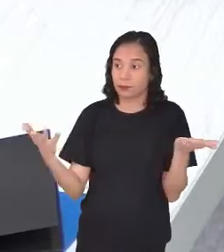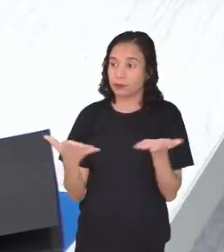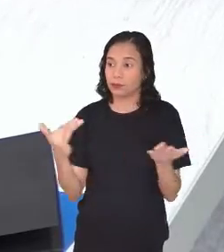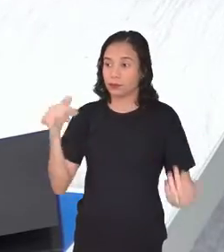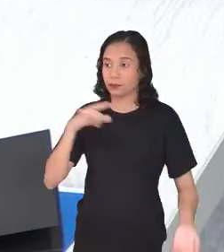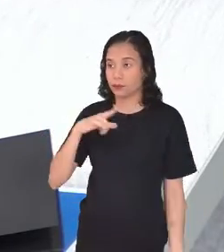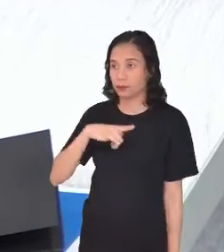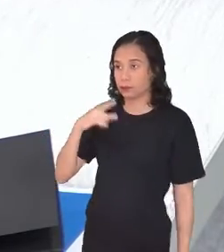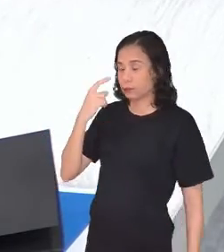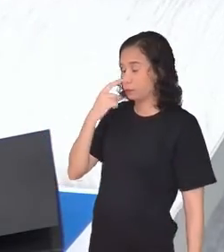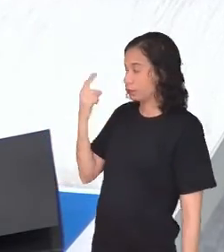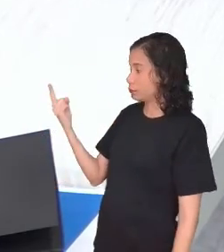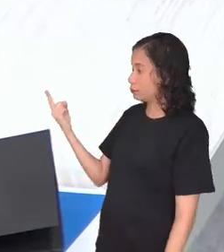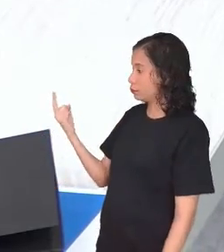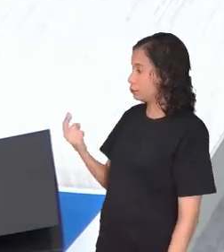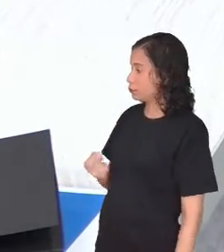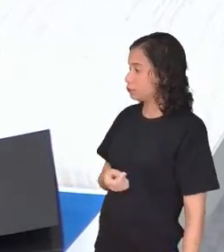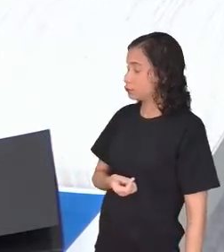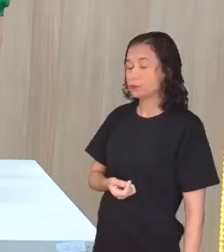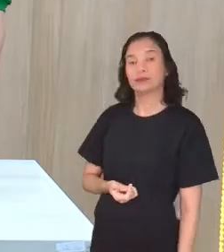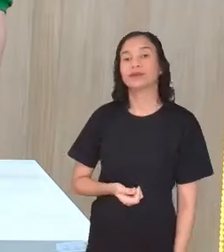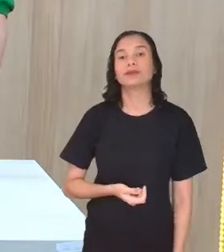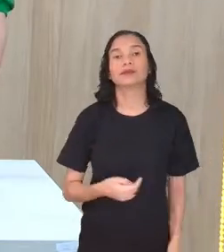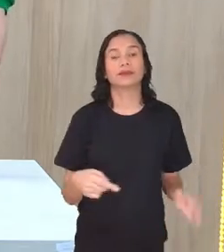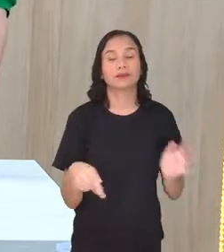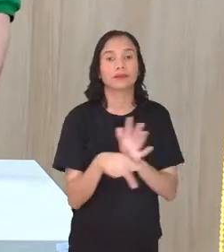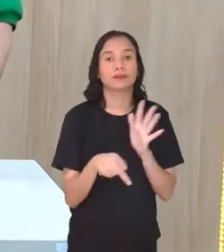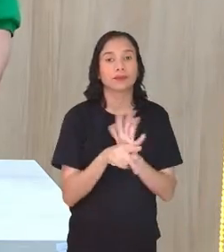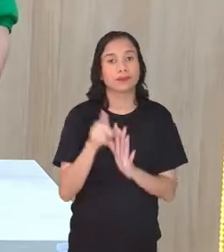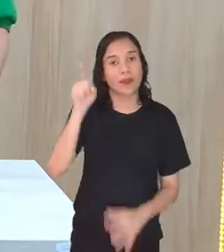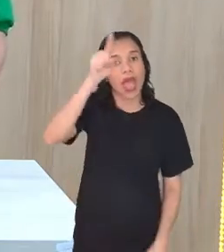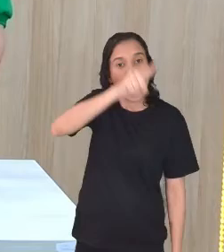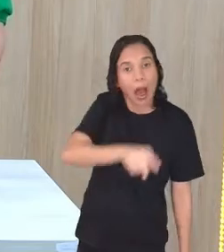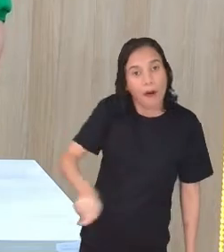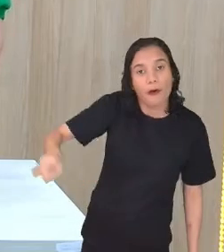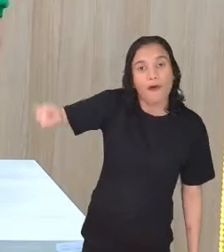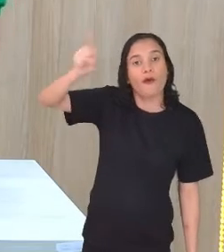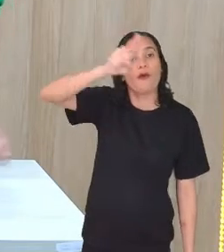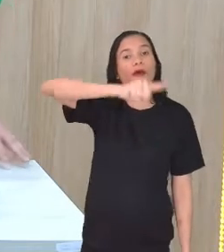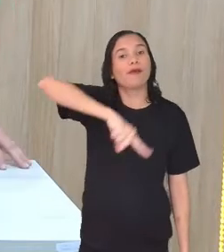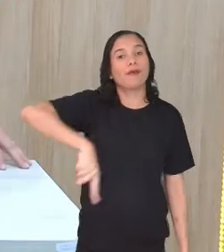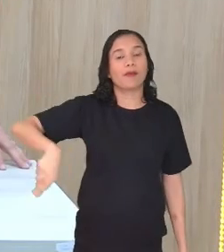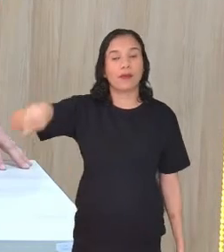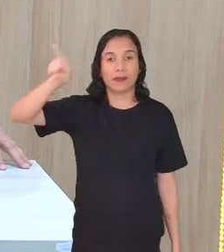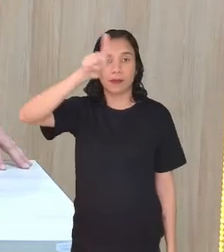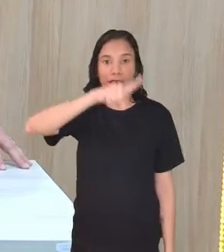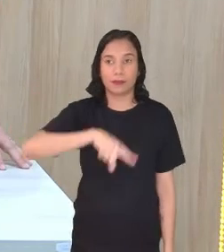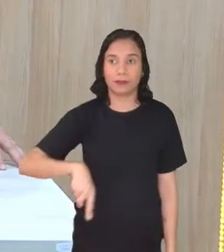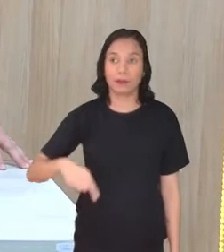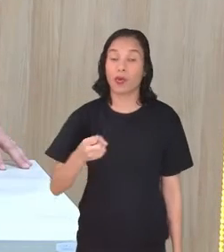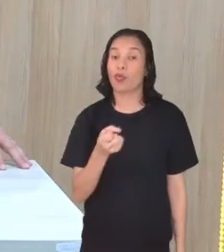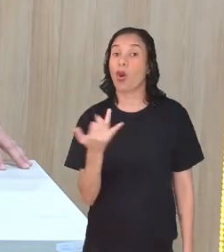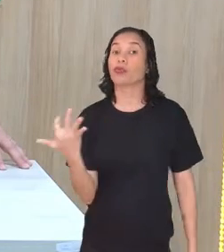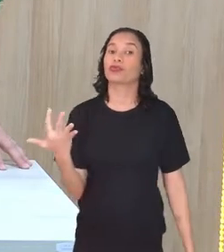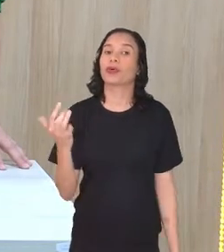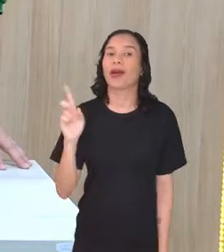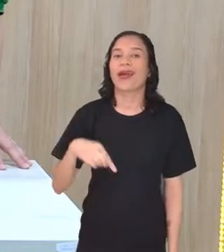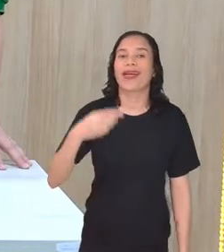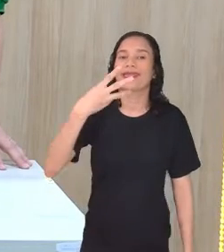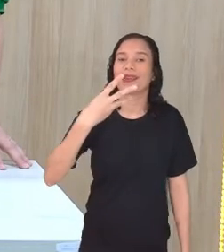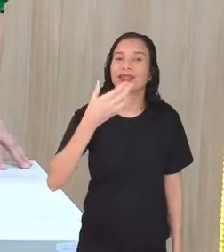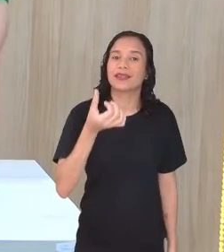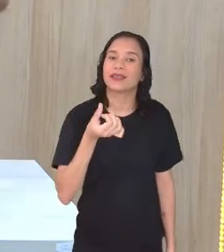aqui a minha circunferência, volta inteira. Quantos graus? 360